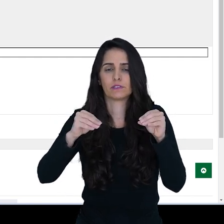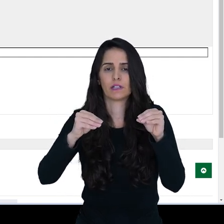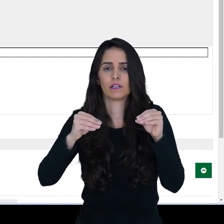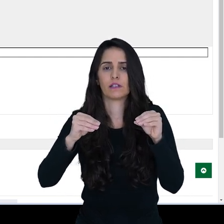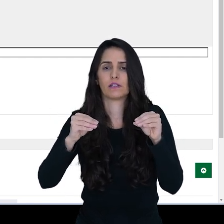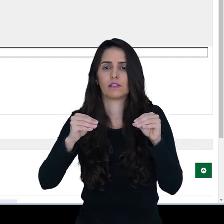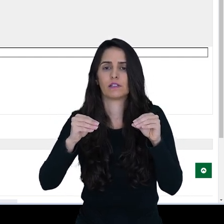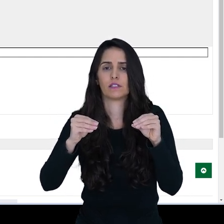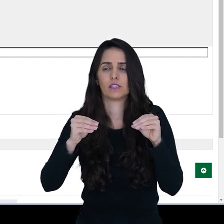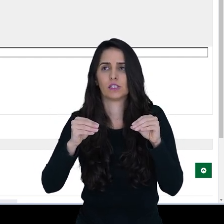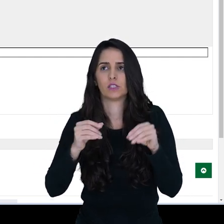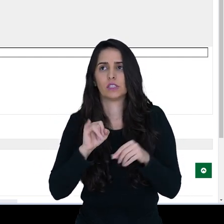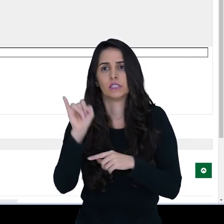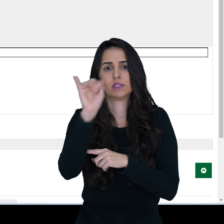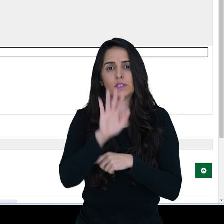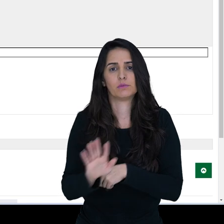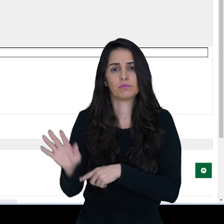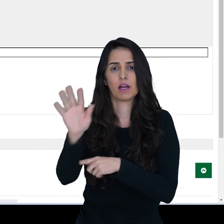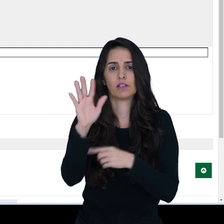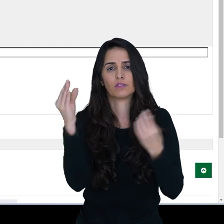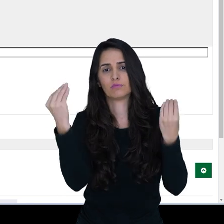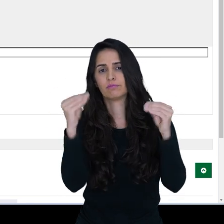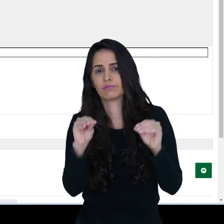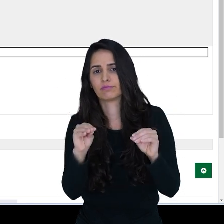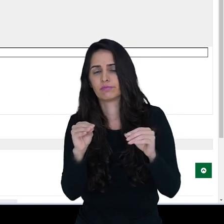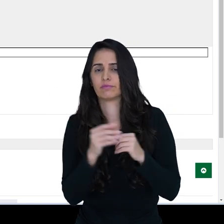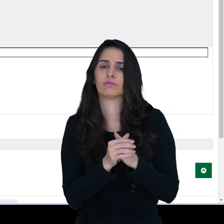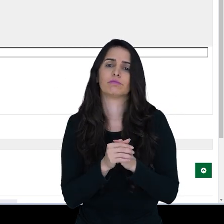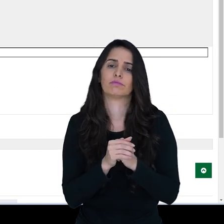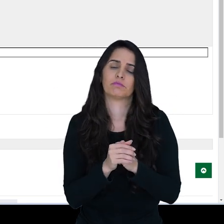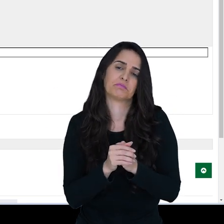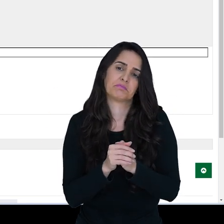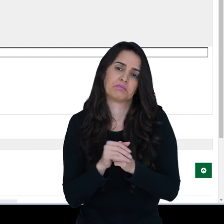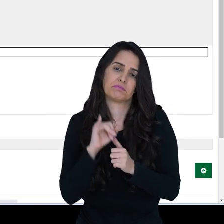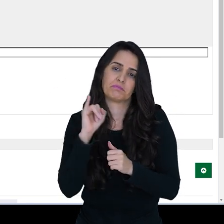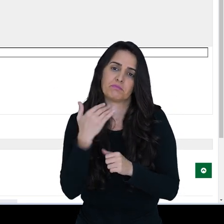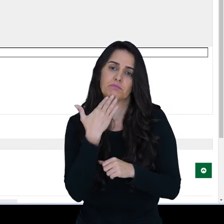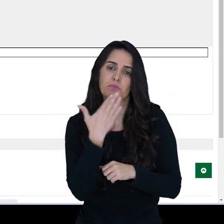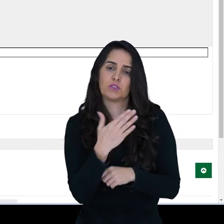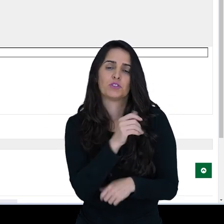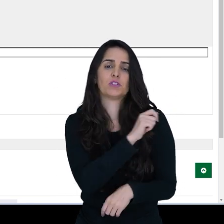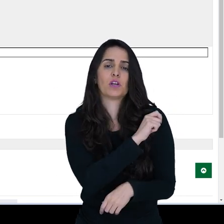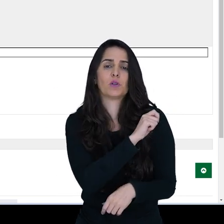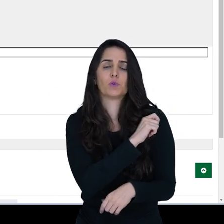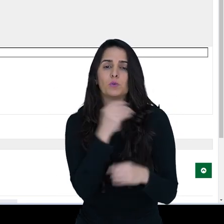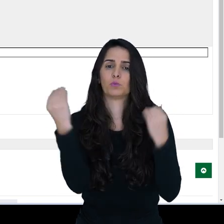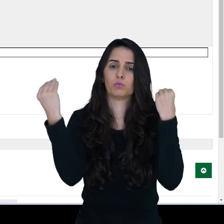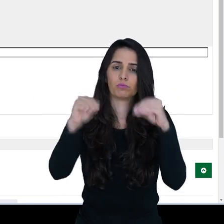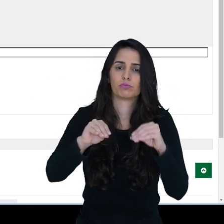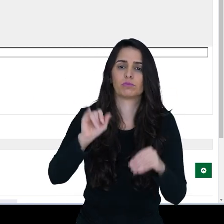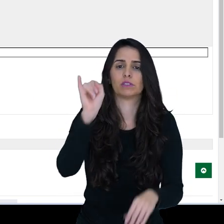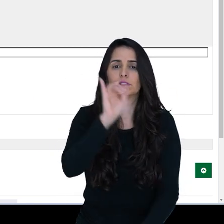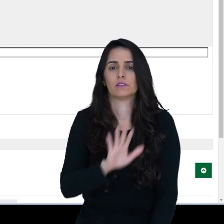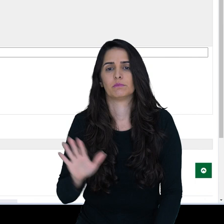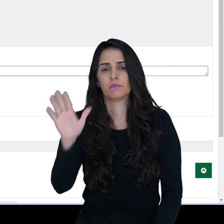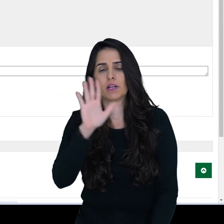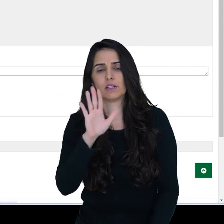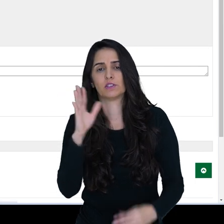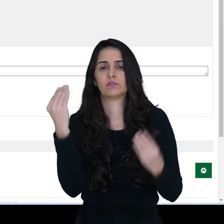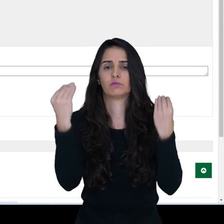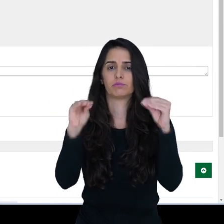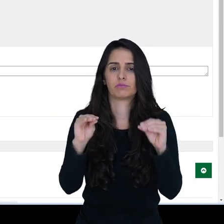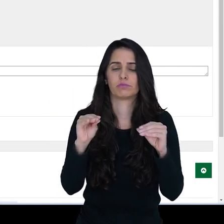de uma imagem. Digamos que eu tenha pedido que o aluno poste uma